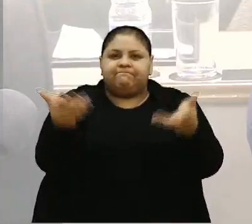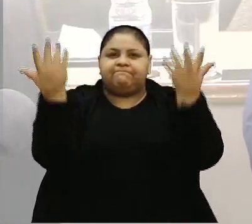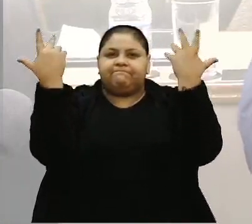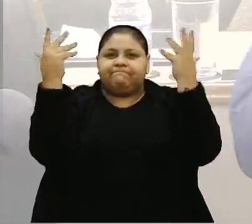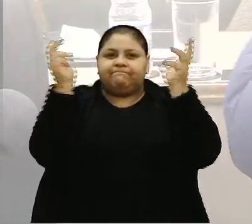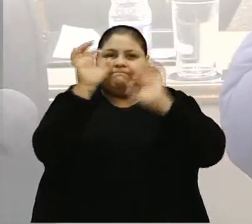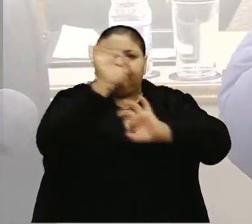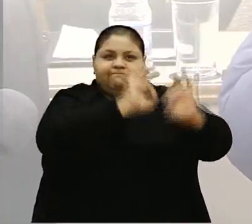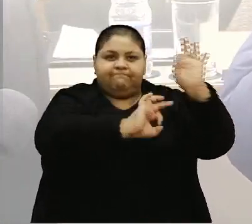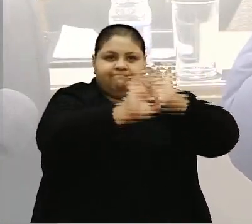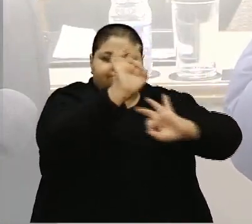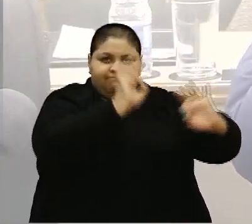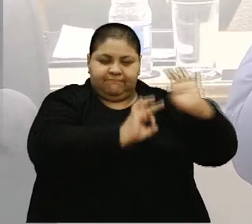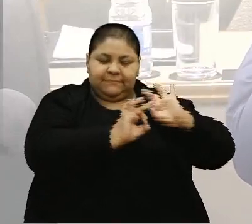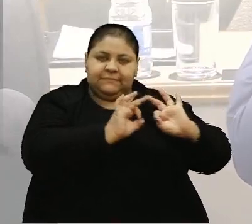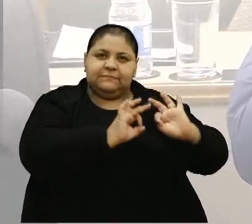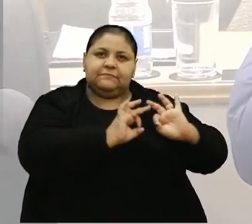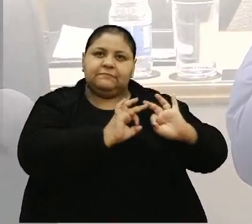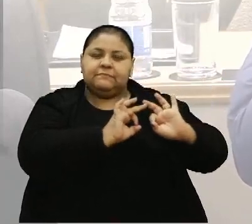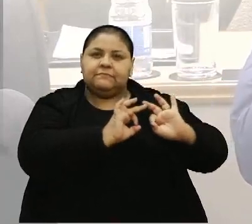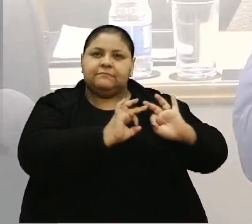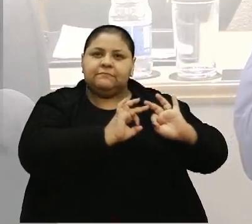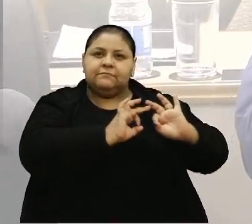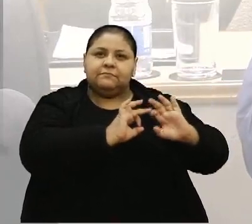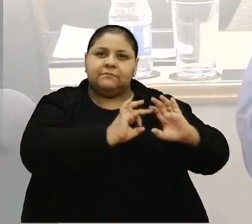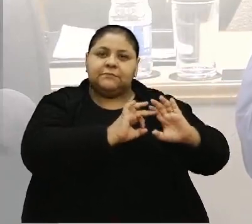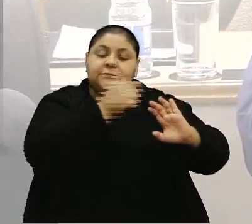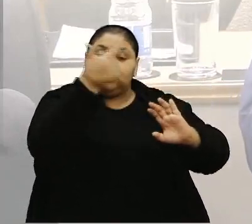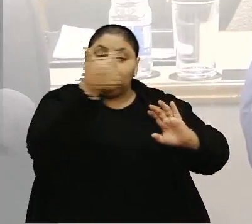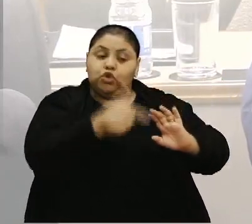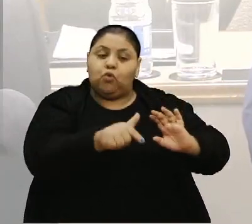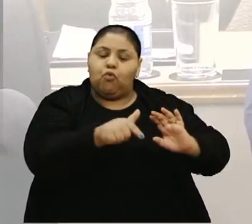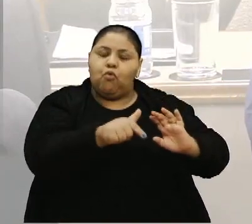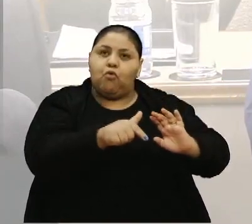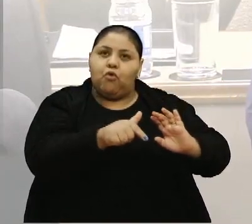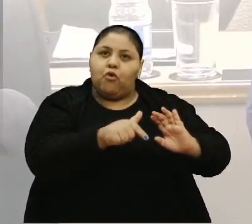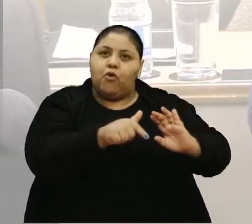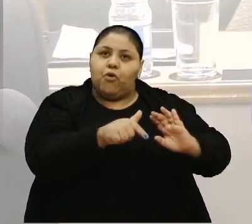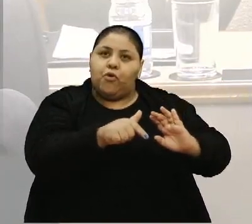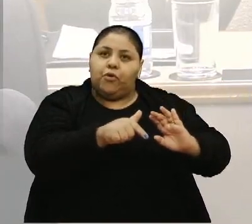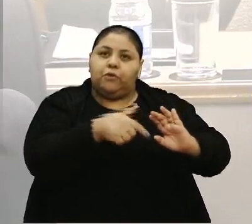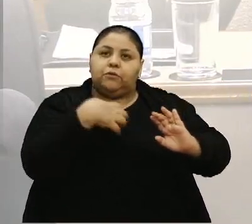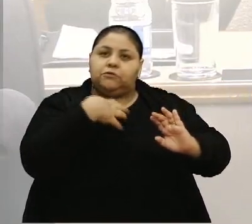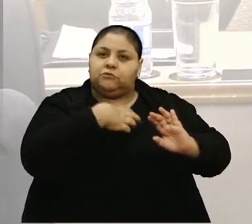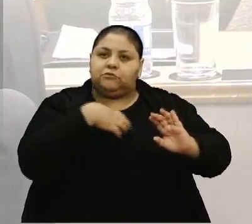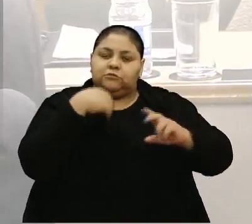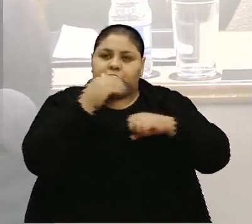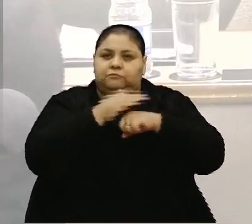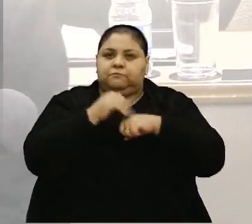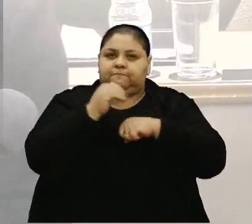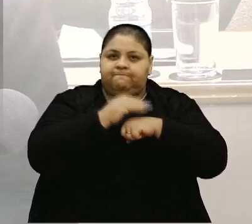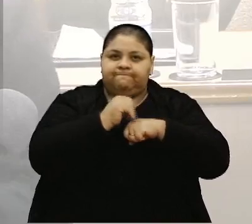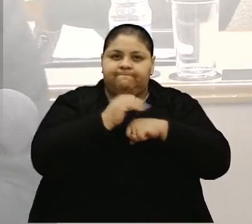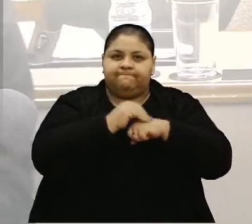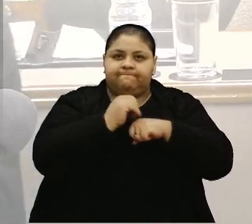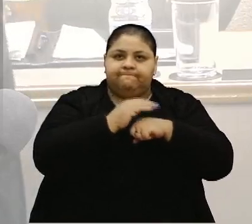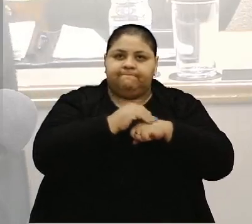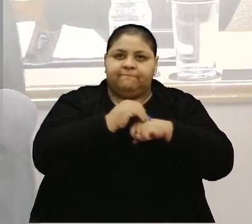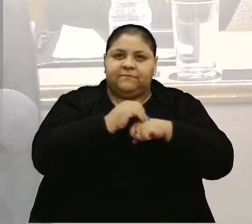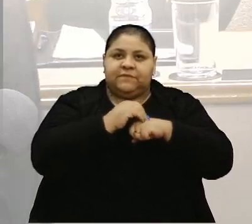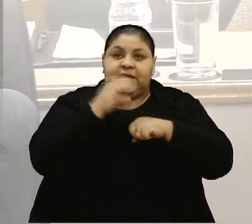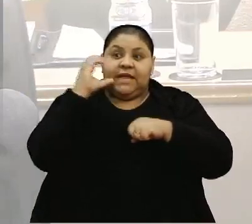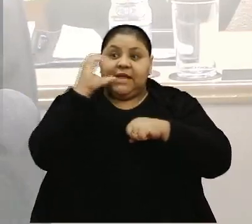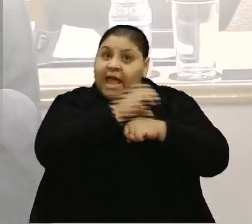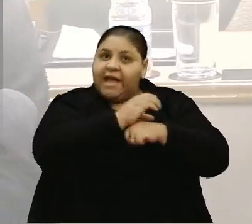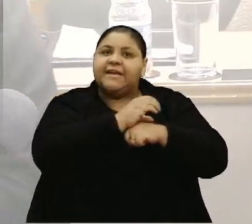aos organizadores e, mais uma vez, uma demonstração carinhosa, calorosa,